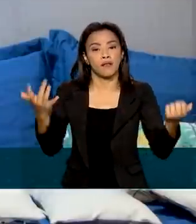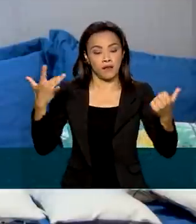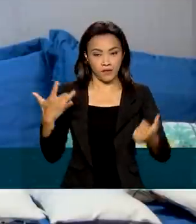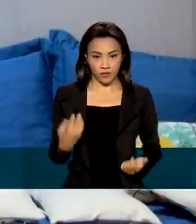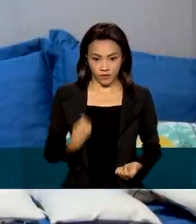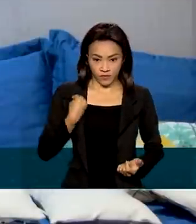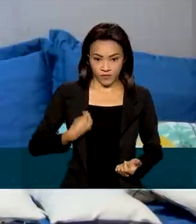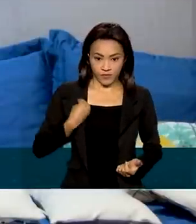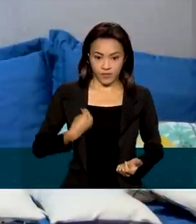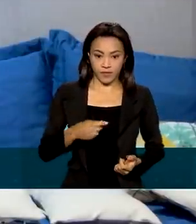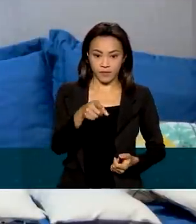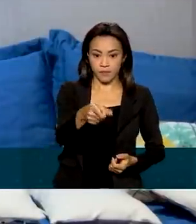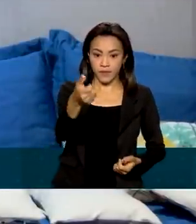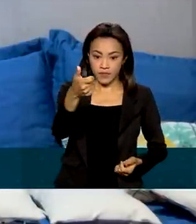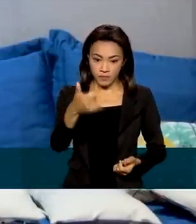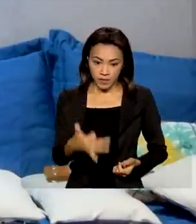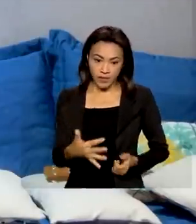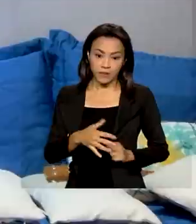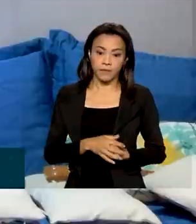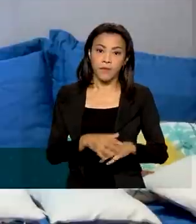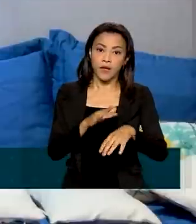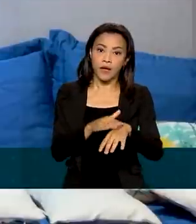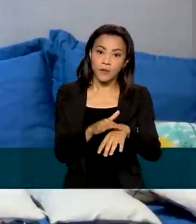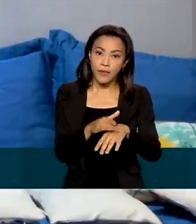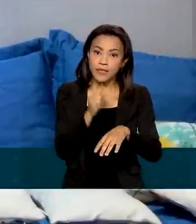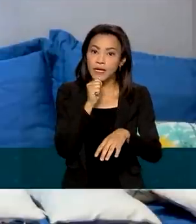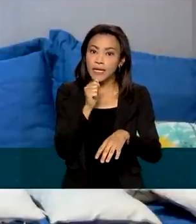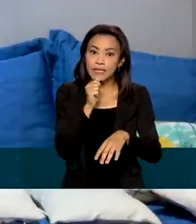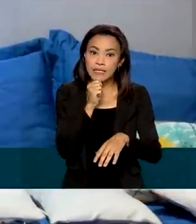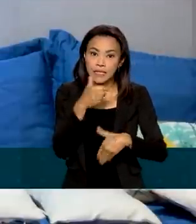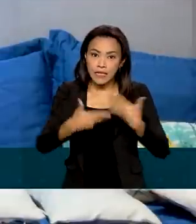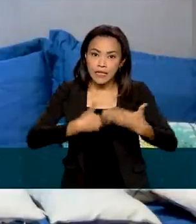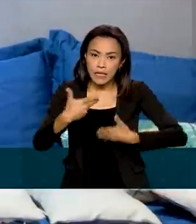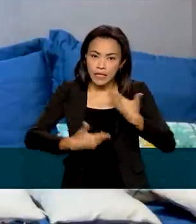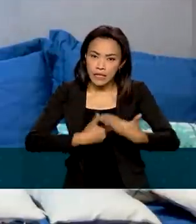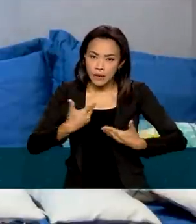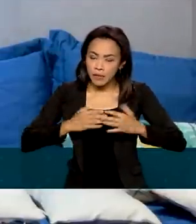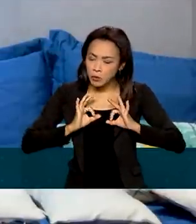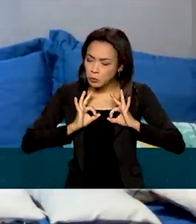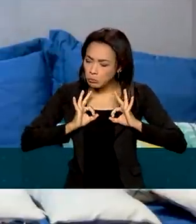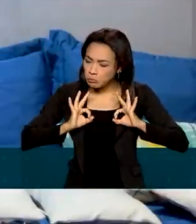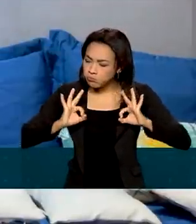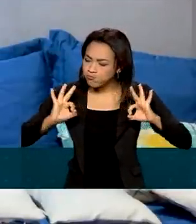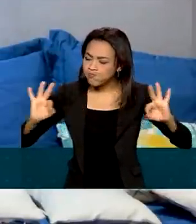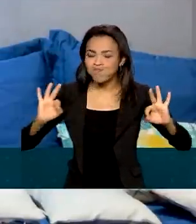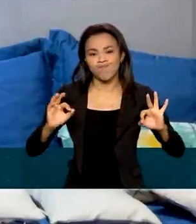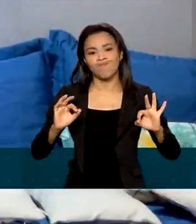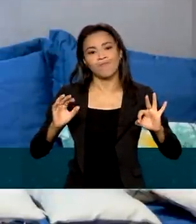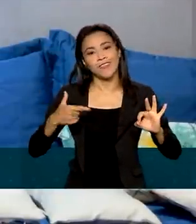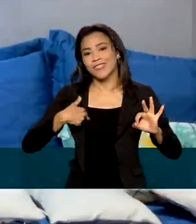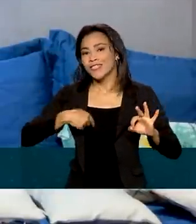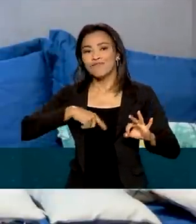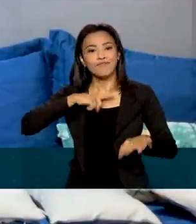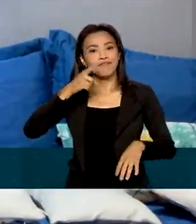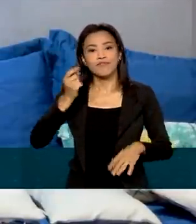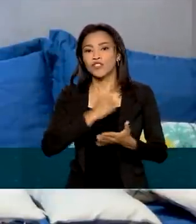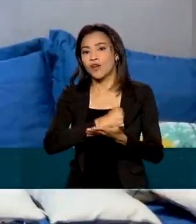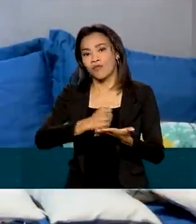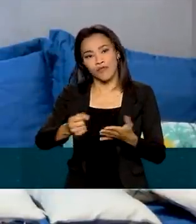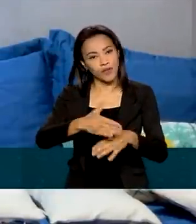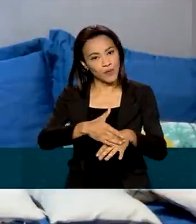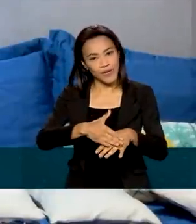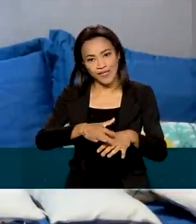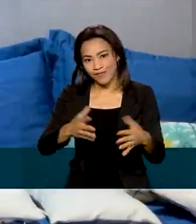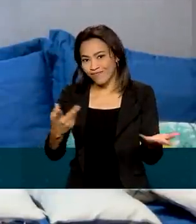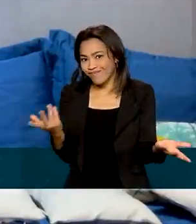vida. Ainda que a doença não tenha um tratamento efetivo e seja de caráter irreversível, é muito possível, nas